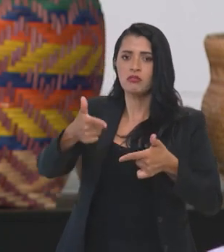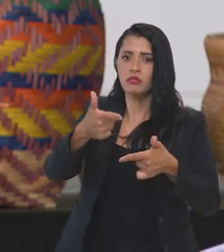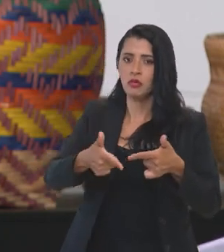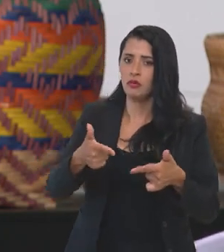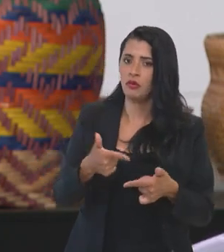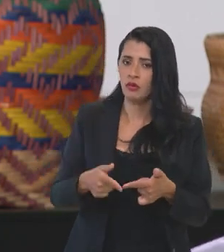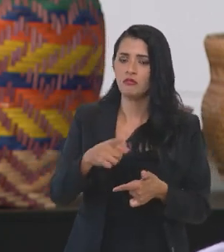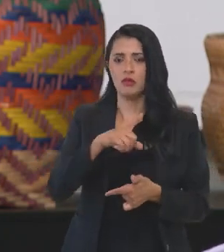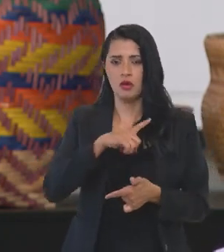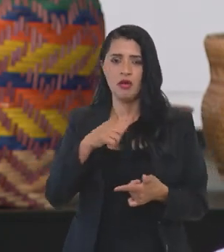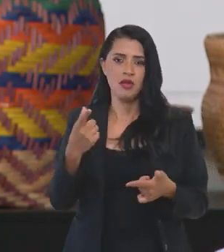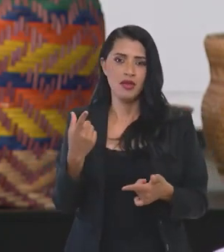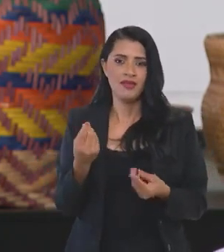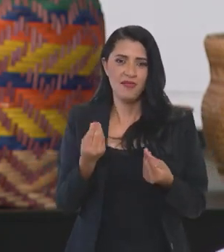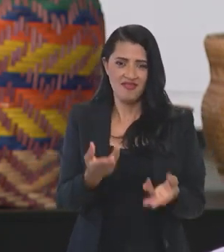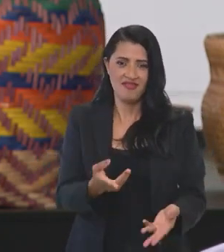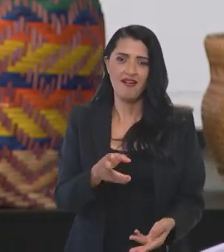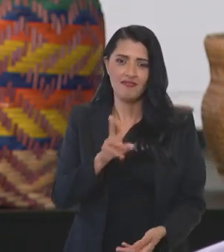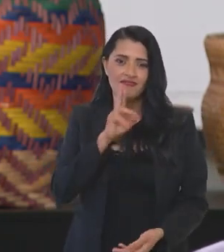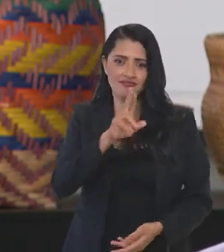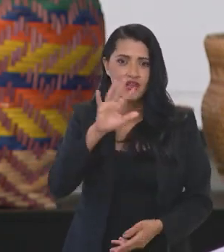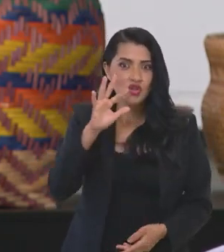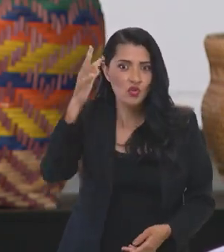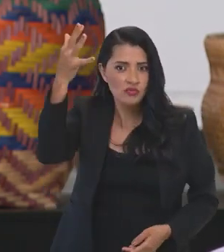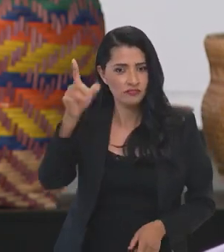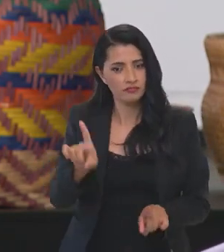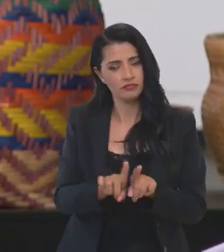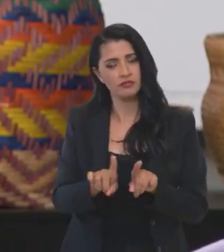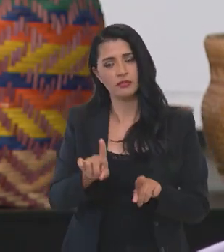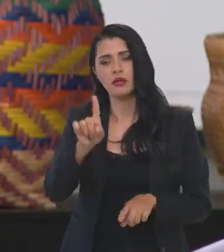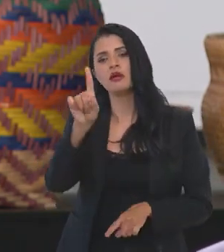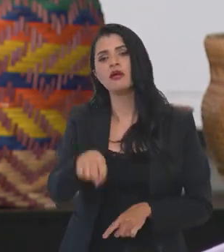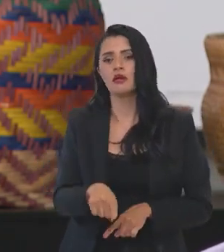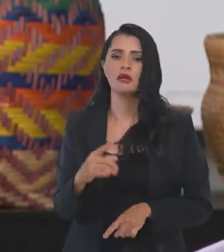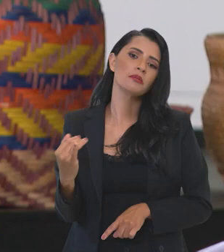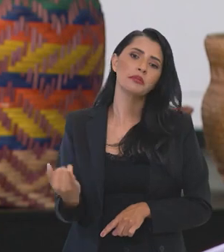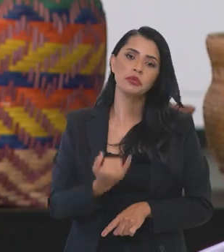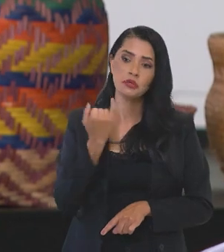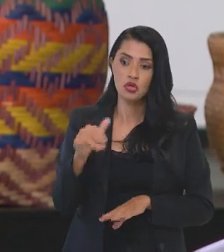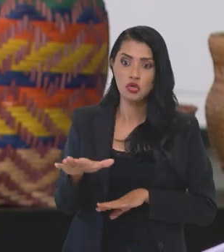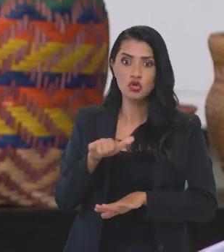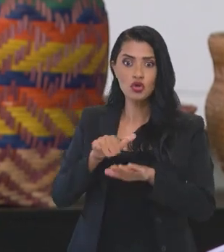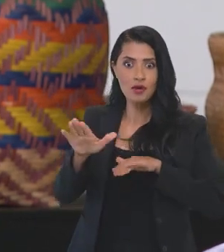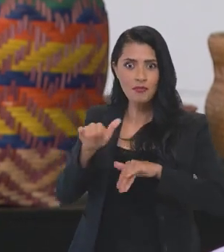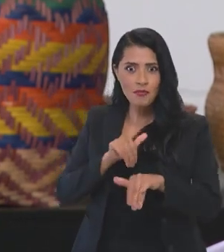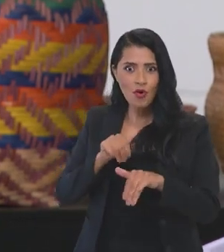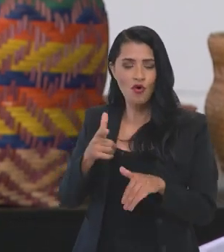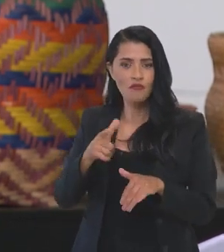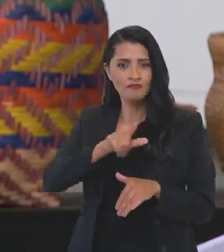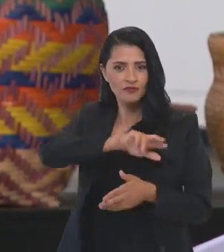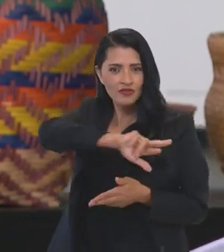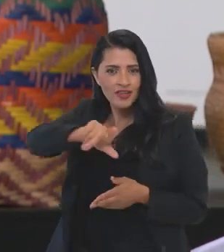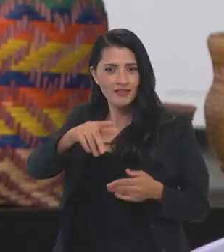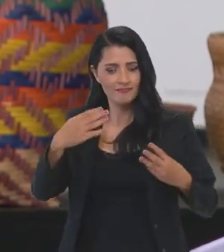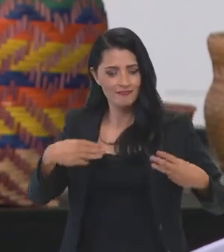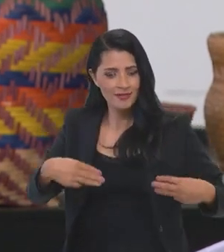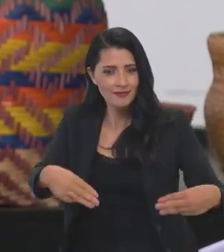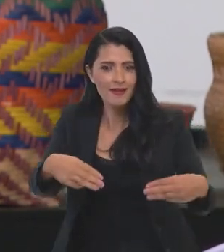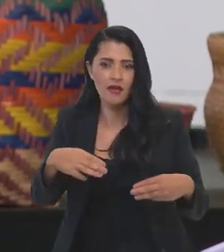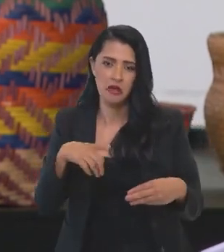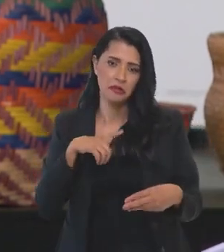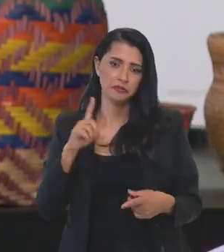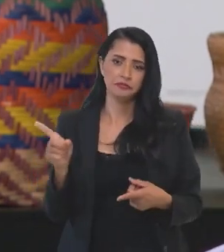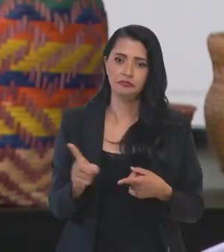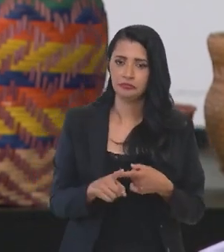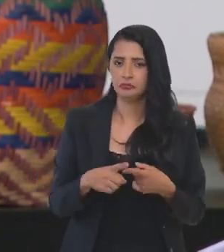crise humanitária, combater e dar soluções. É importante que chamou, fez essa chamada de diferentes ministérios,